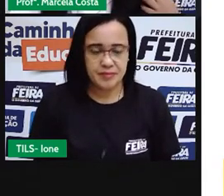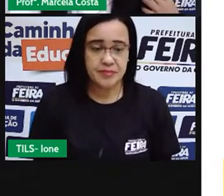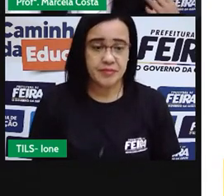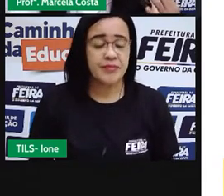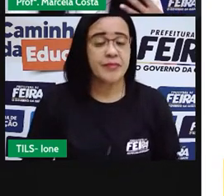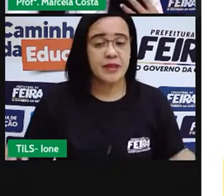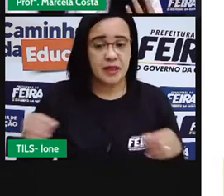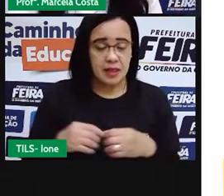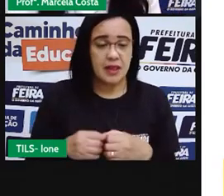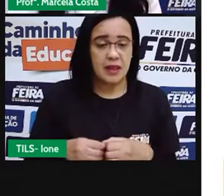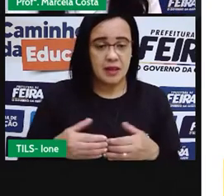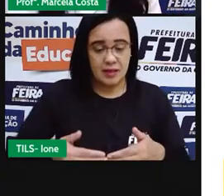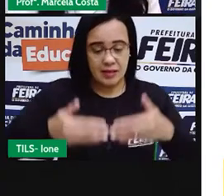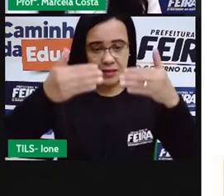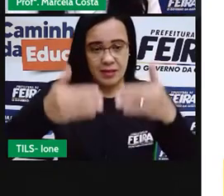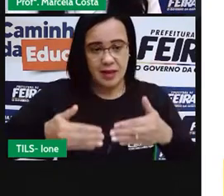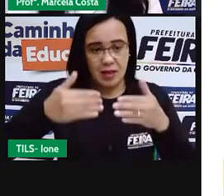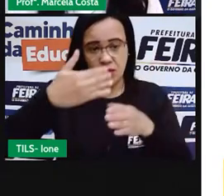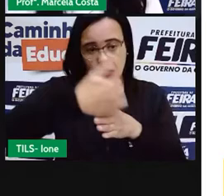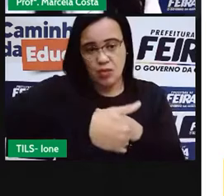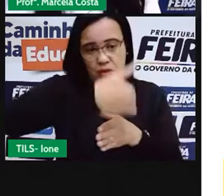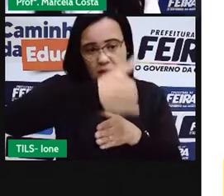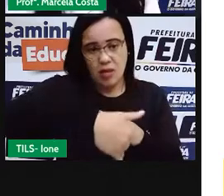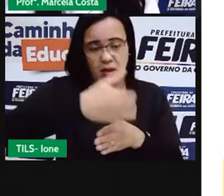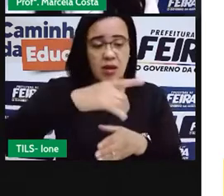lateral dessa igreja.